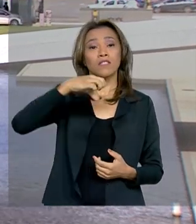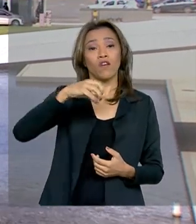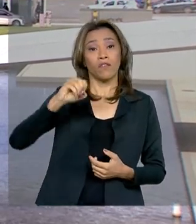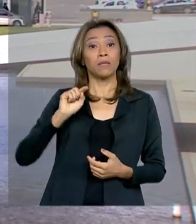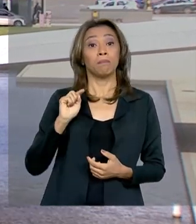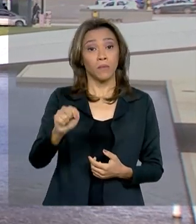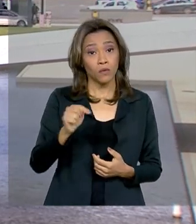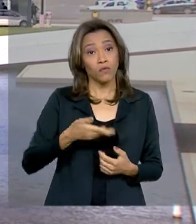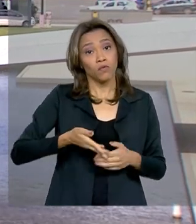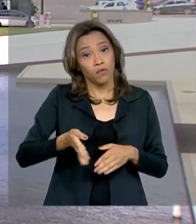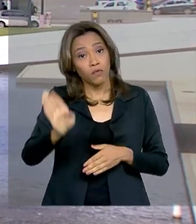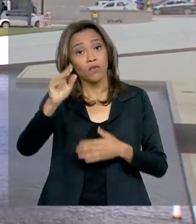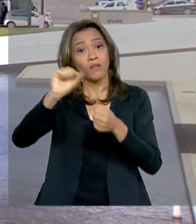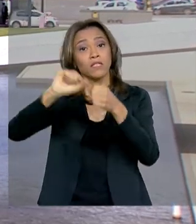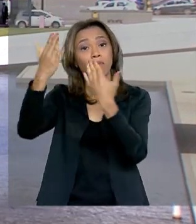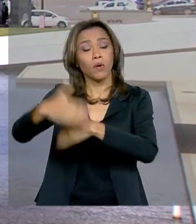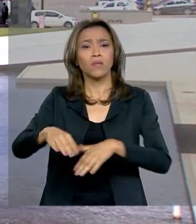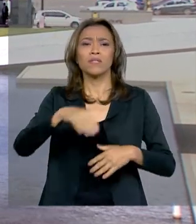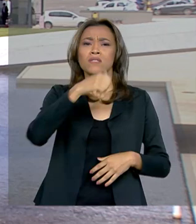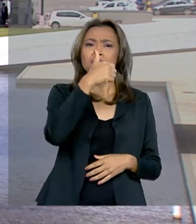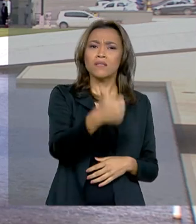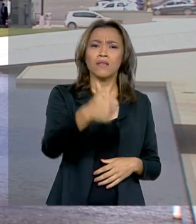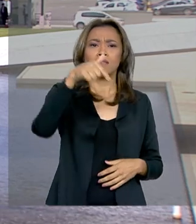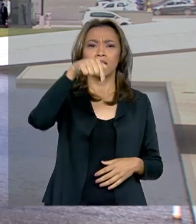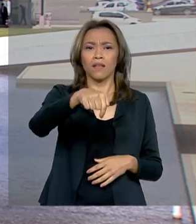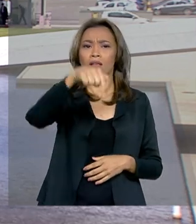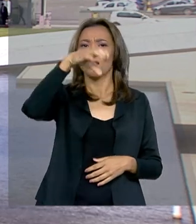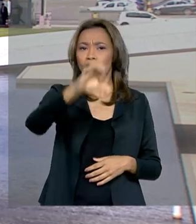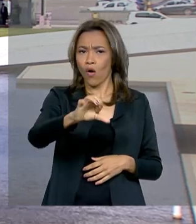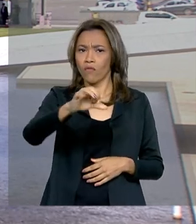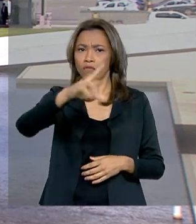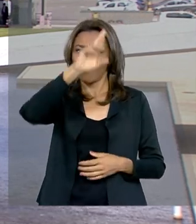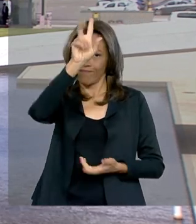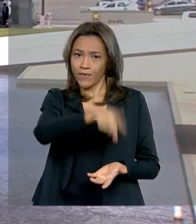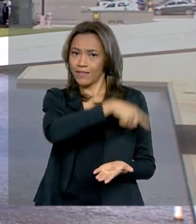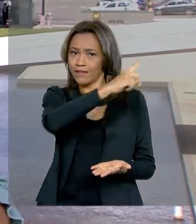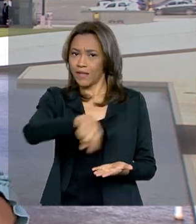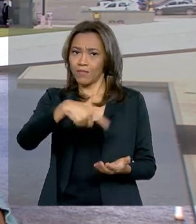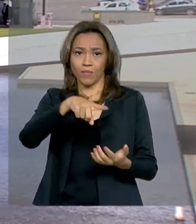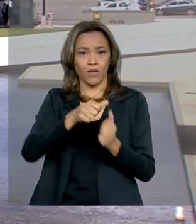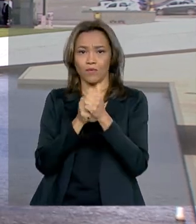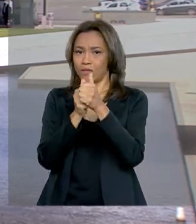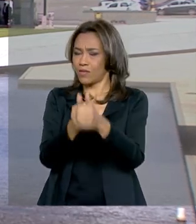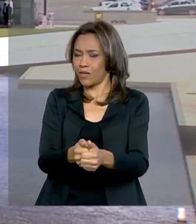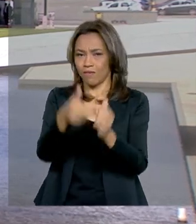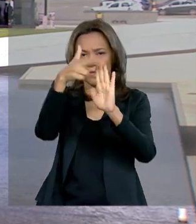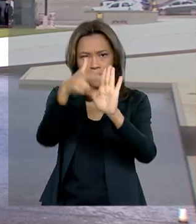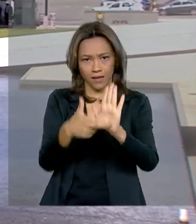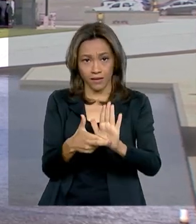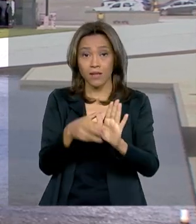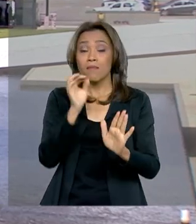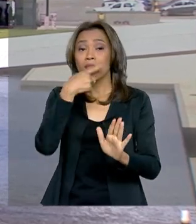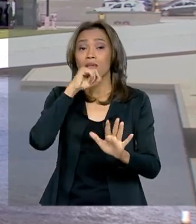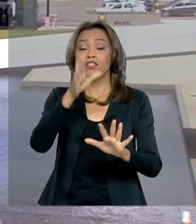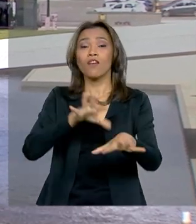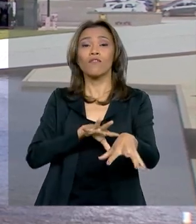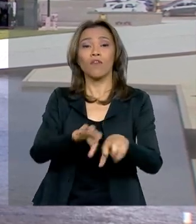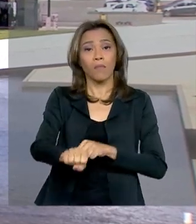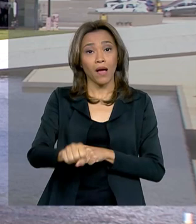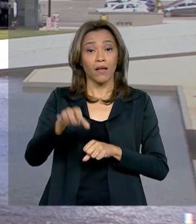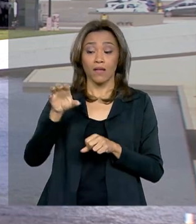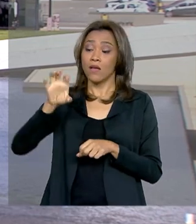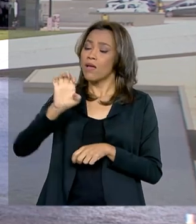domingo e apenas 179 foram eliminados por descumprir regras do edital. Para quem está concluindo a graduação, o Enad é